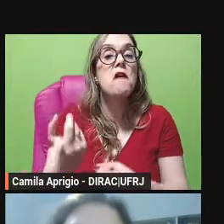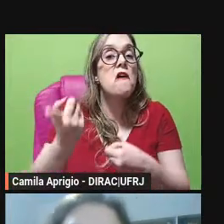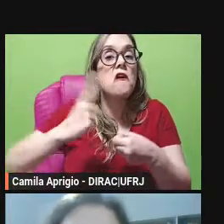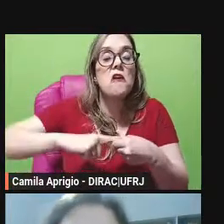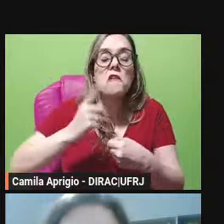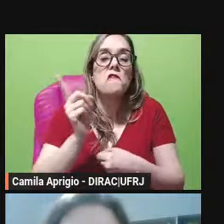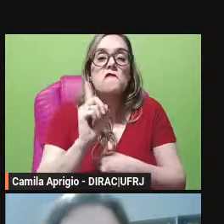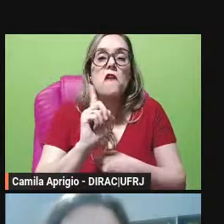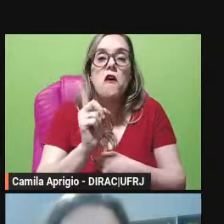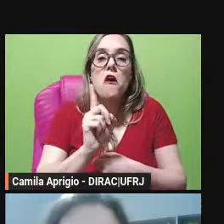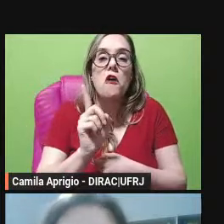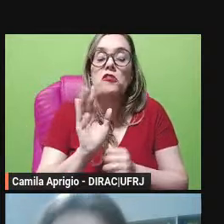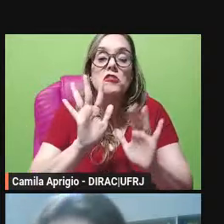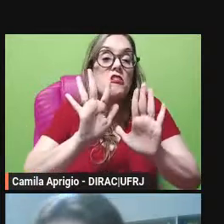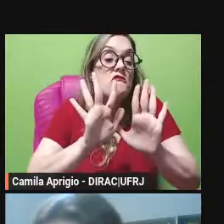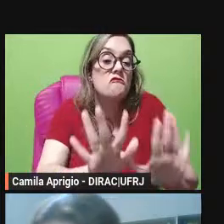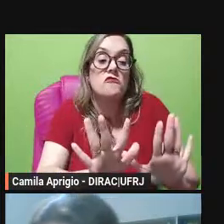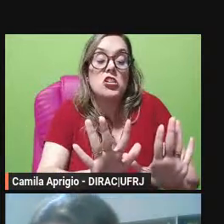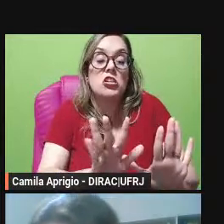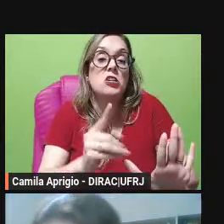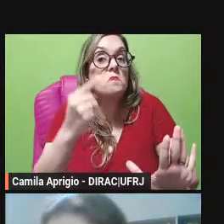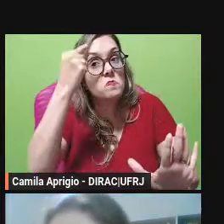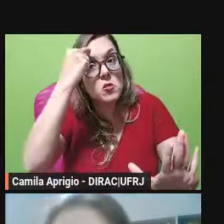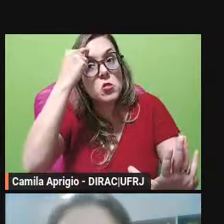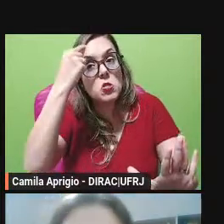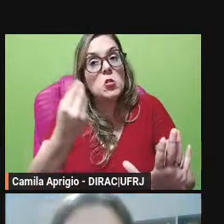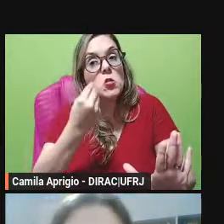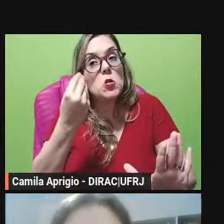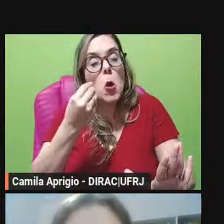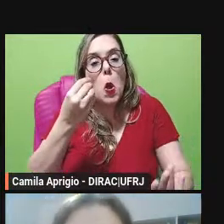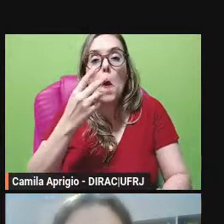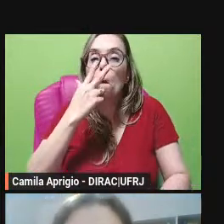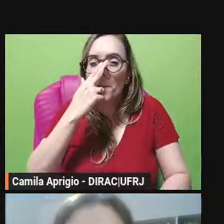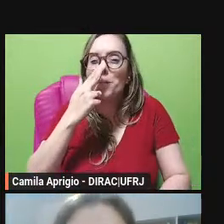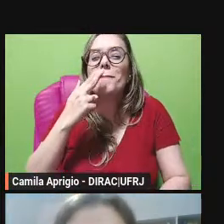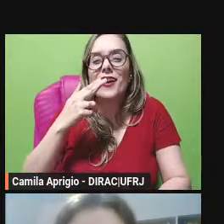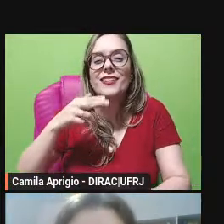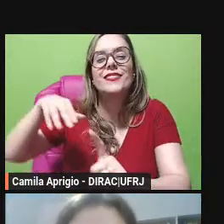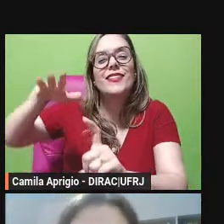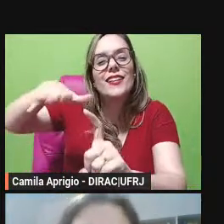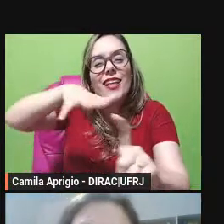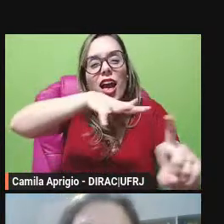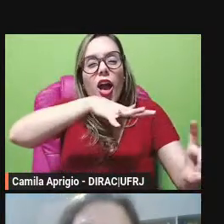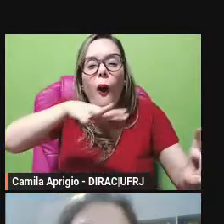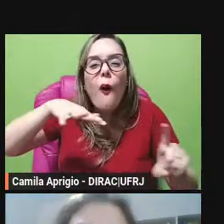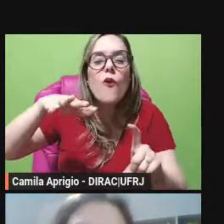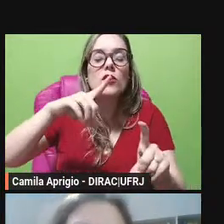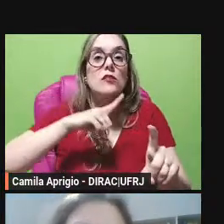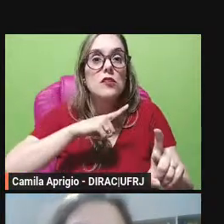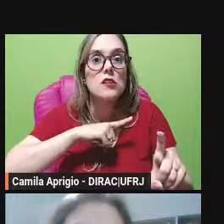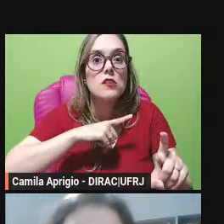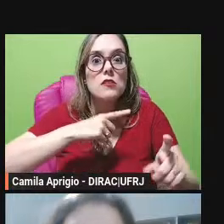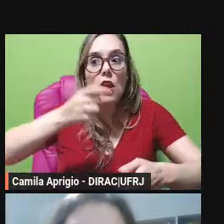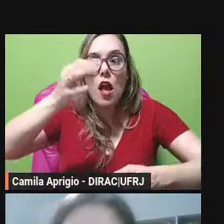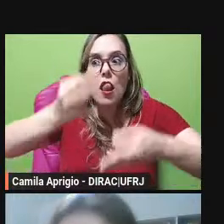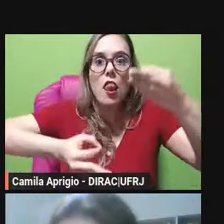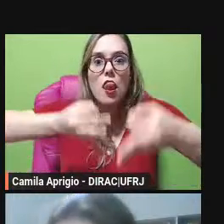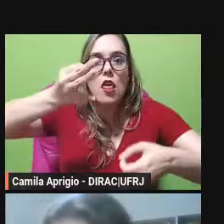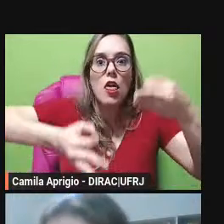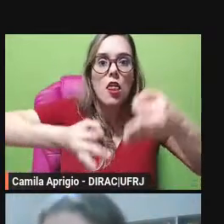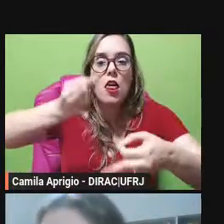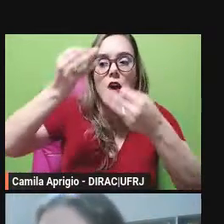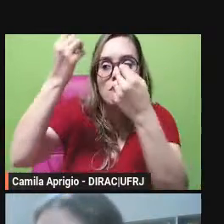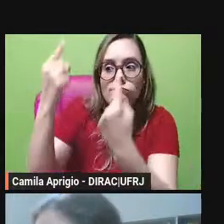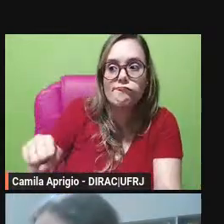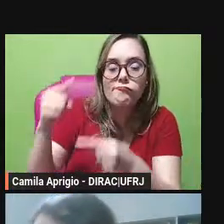punido pelo Deus de Delfos né então é a mesma situação que os atenienses estavam vivendo